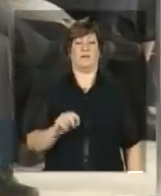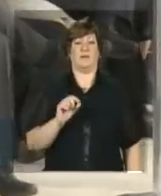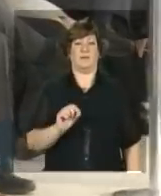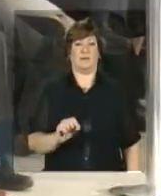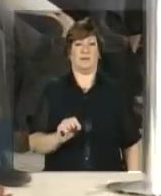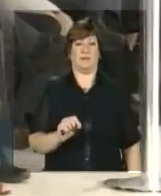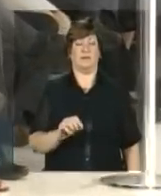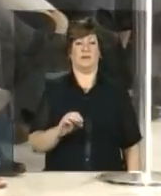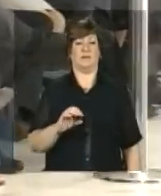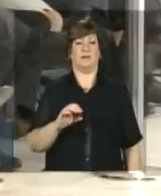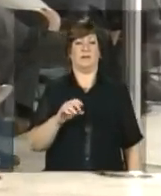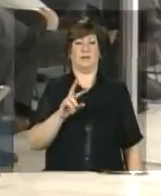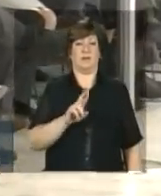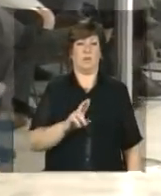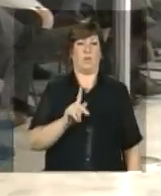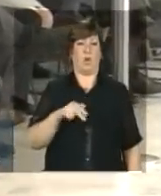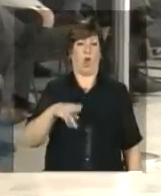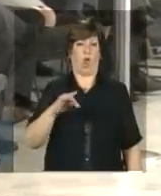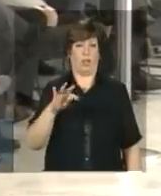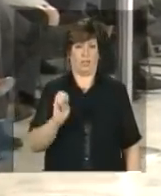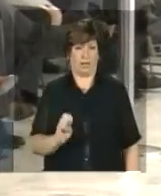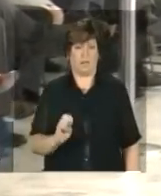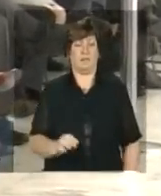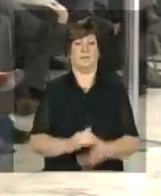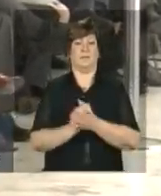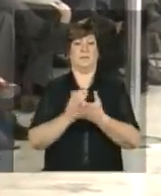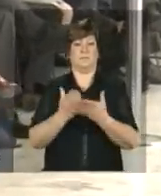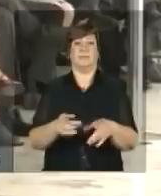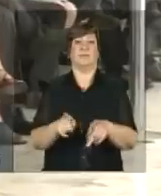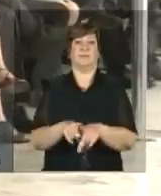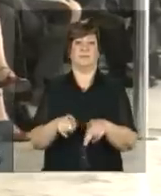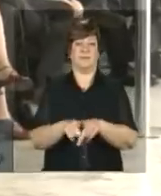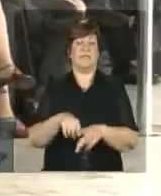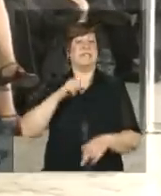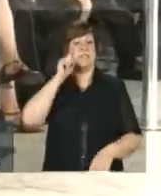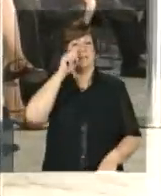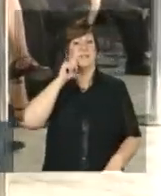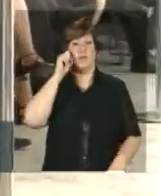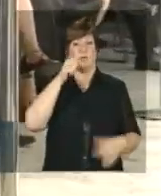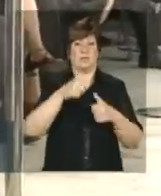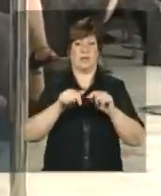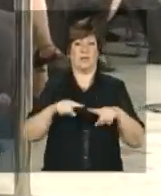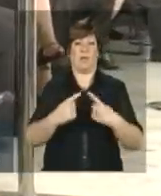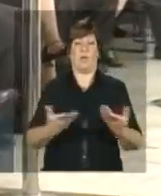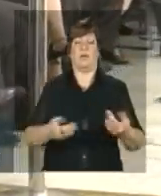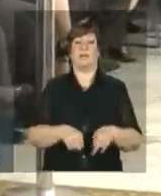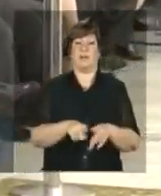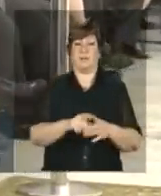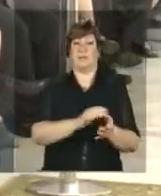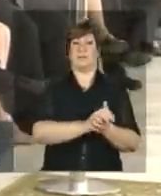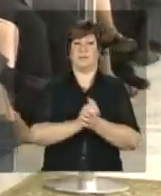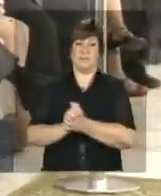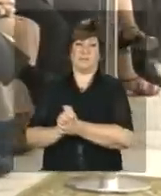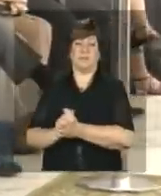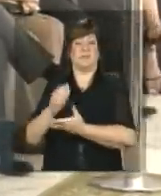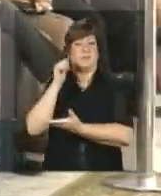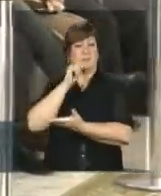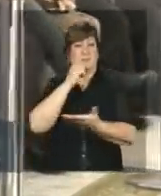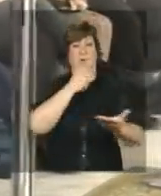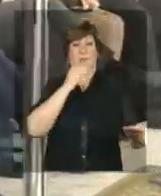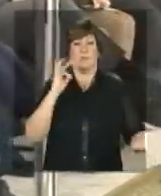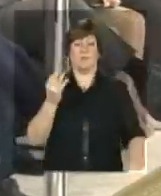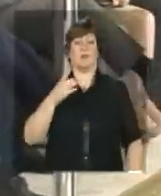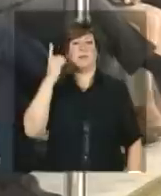Ciarlini, do Rio Grande do Norte. Queria cumprimentar os senadores aqui presentes e as senhoras e os